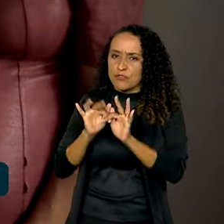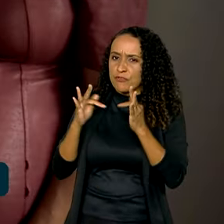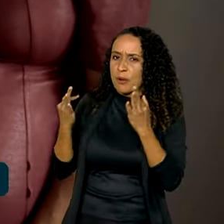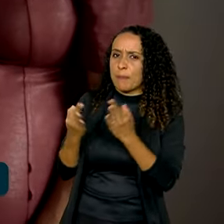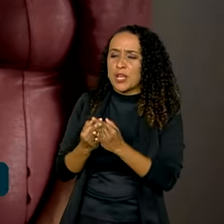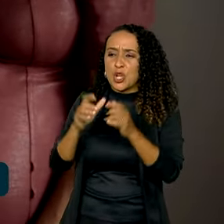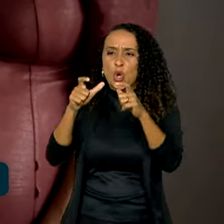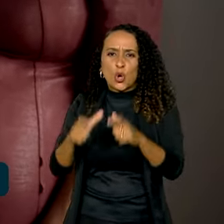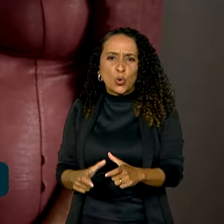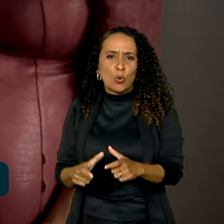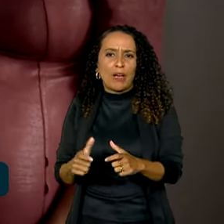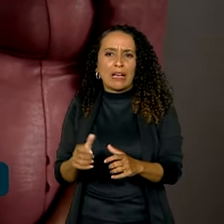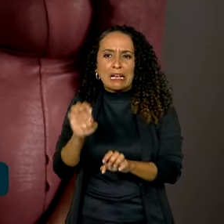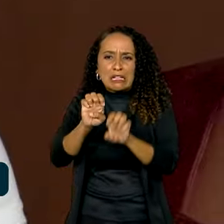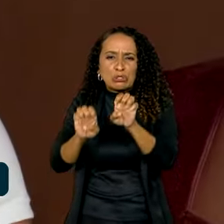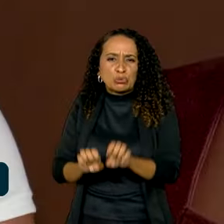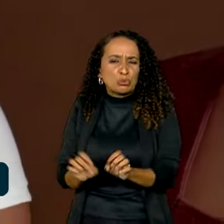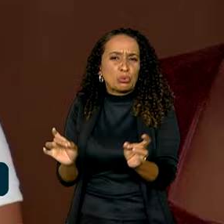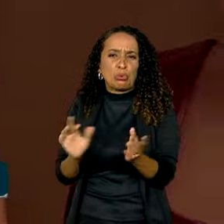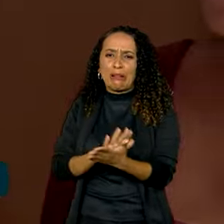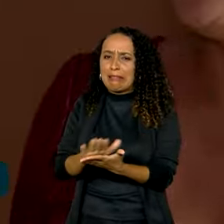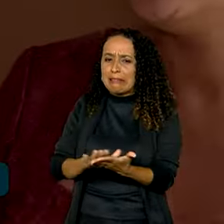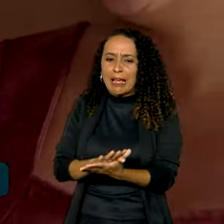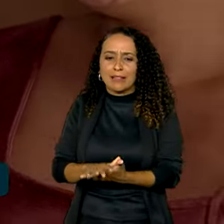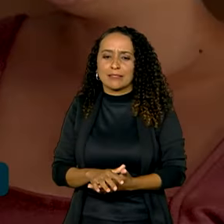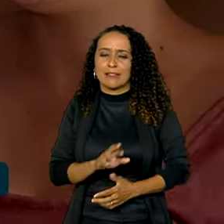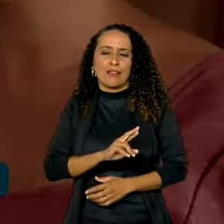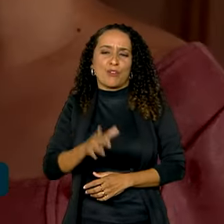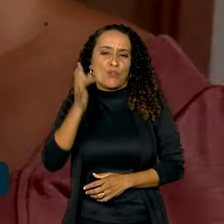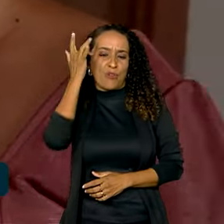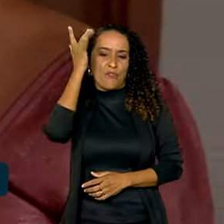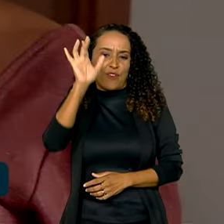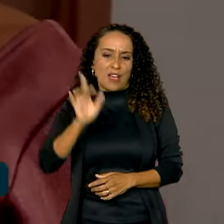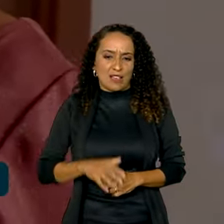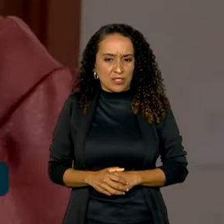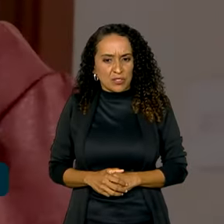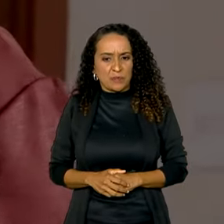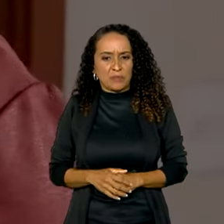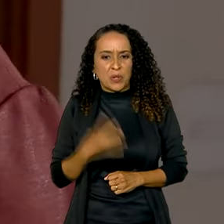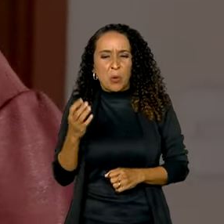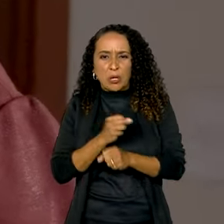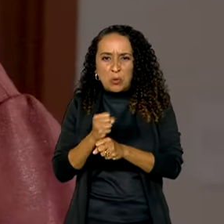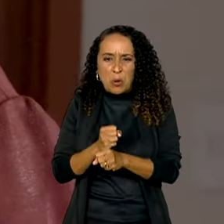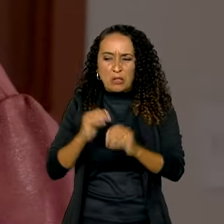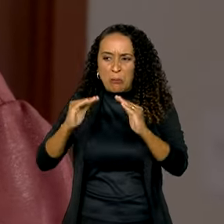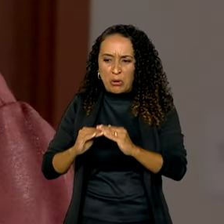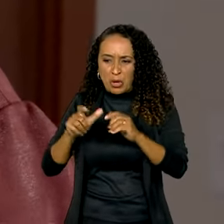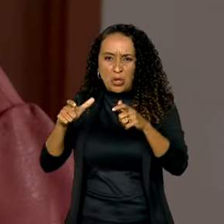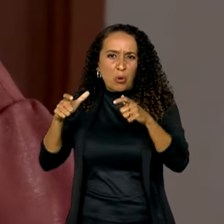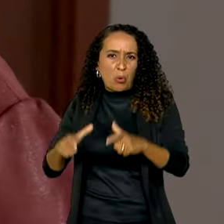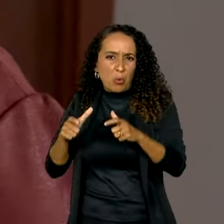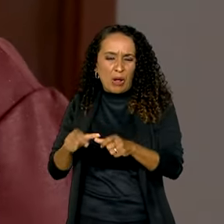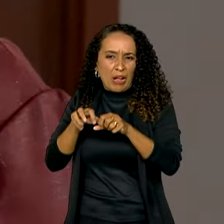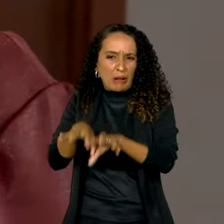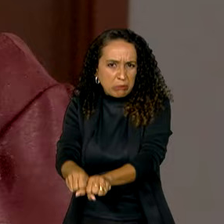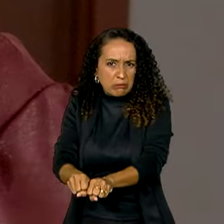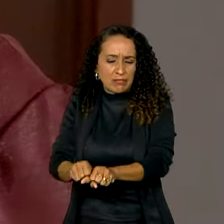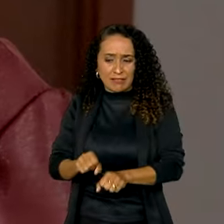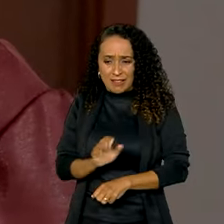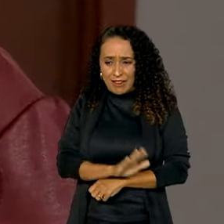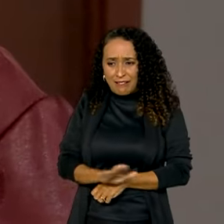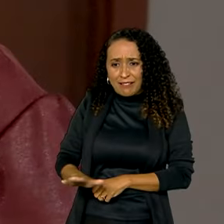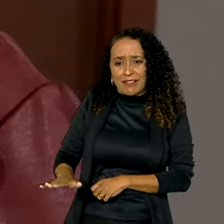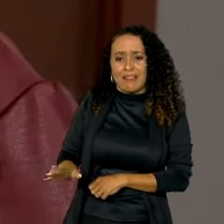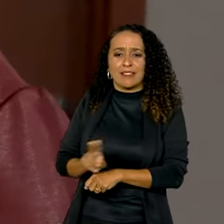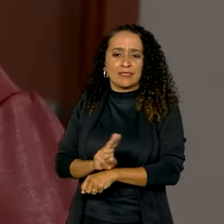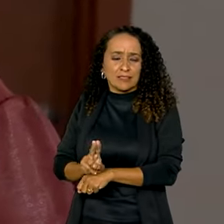num lugar sem estrutura. Não é fácil. Você passa quatro anos dentro da invasão, com criança pequena, quando